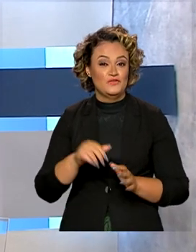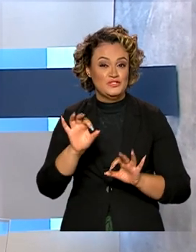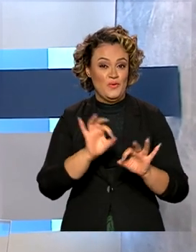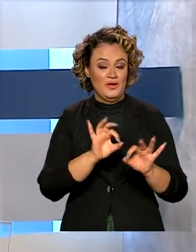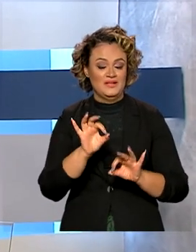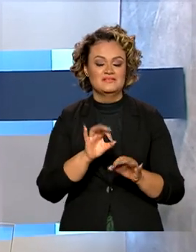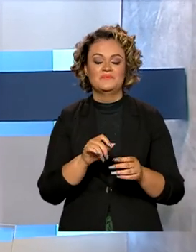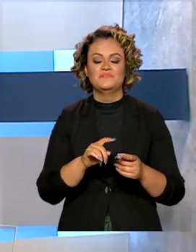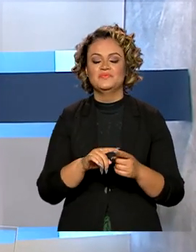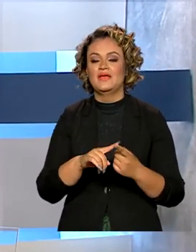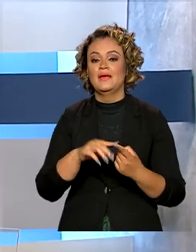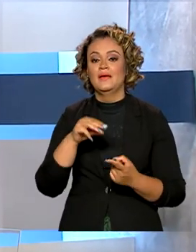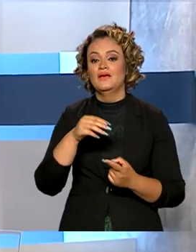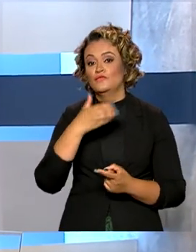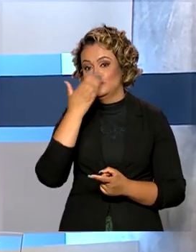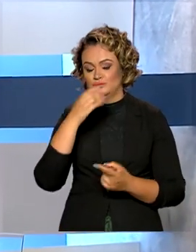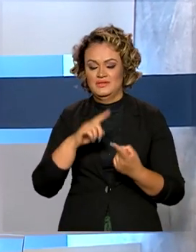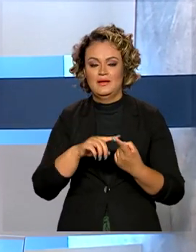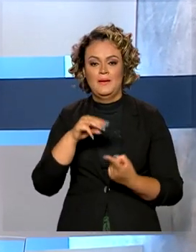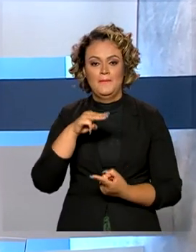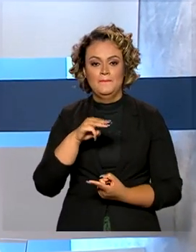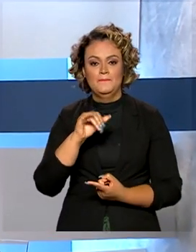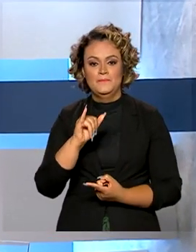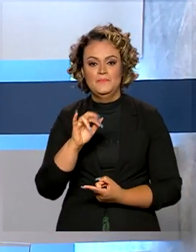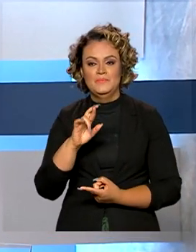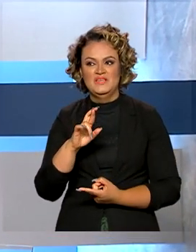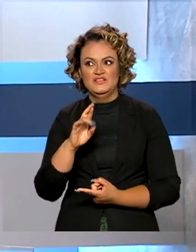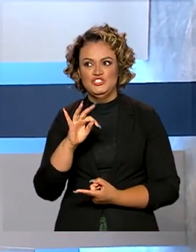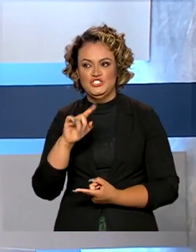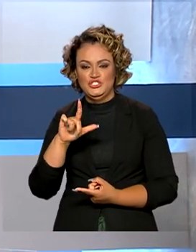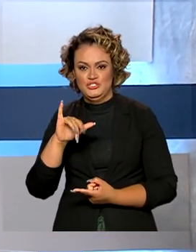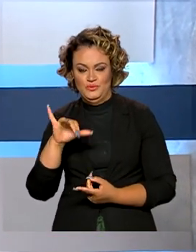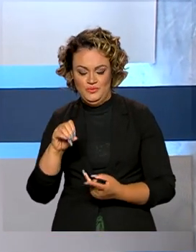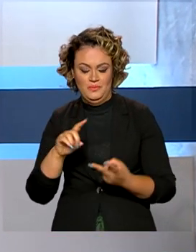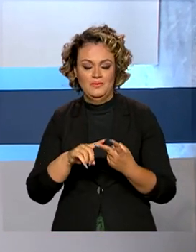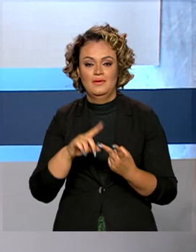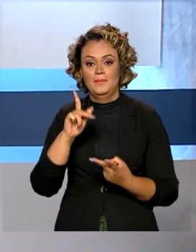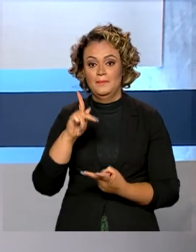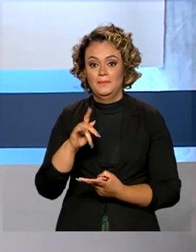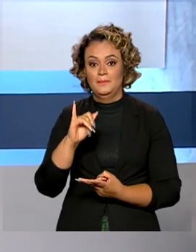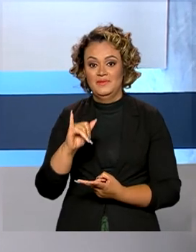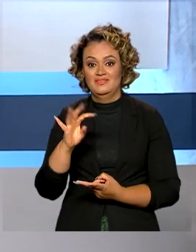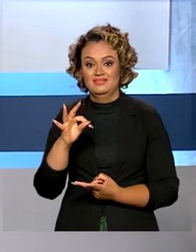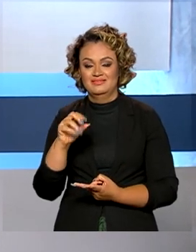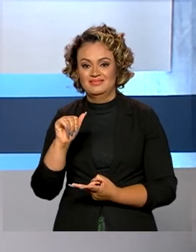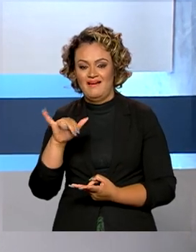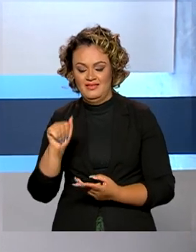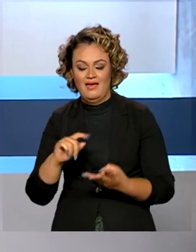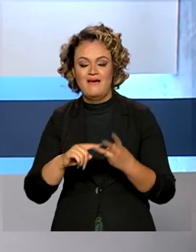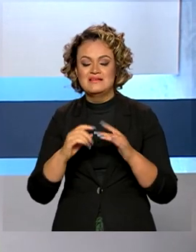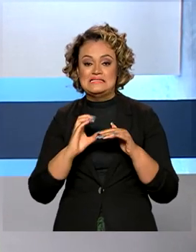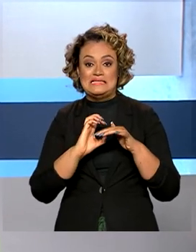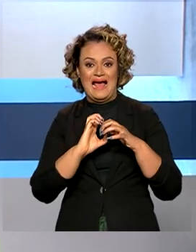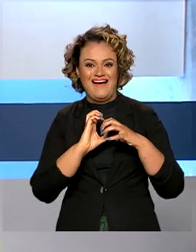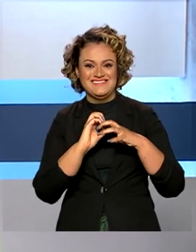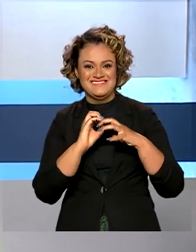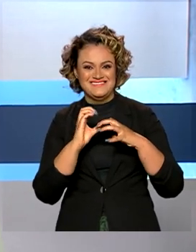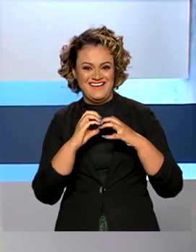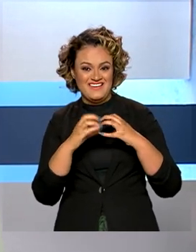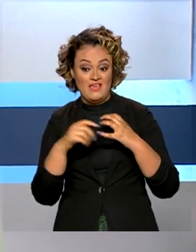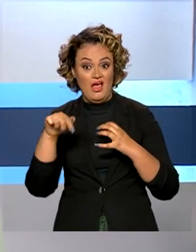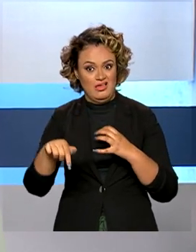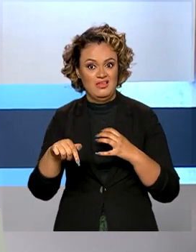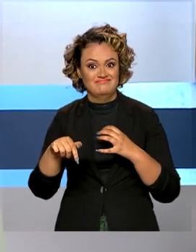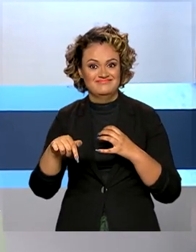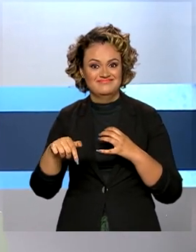mirtilo, açaí, pitaia, aqui no Cerrado. Essa região de clima seco pode se transformar num